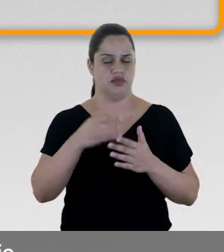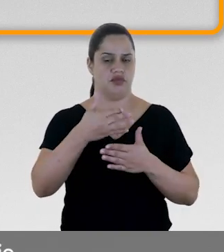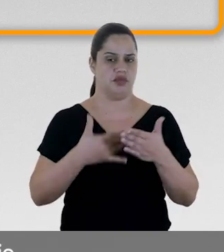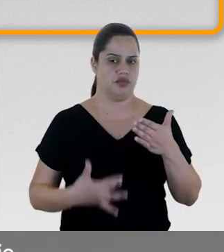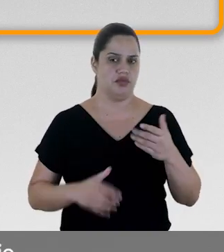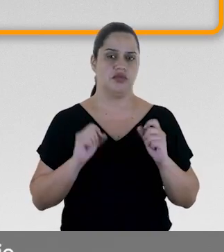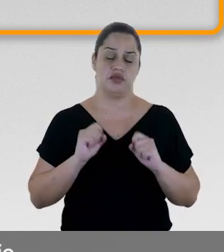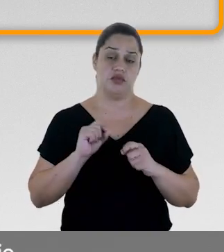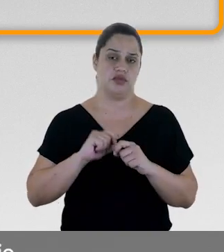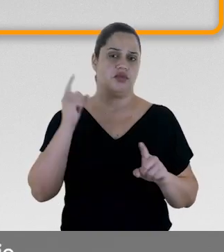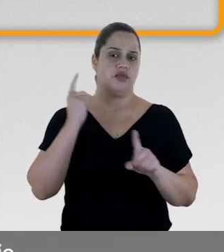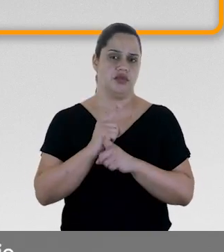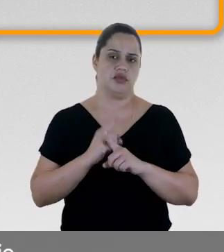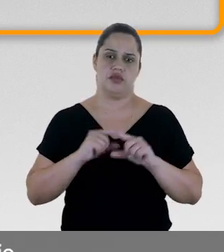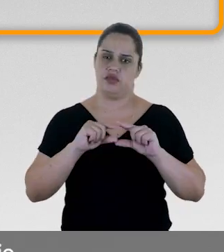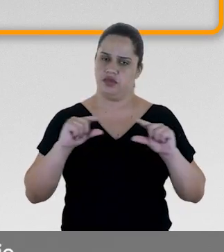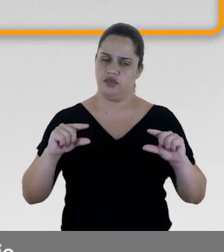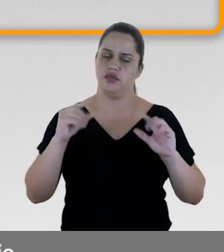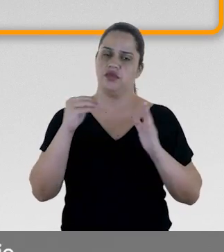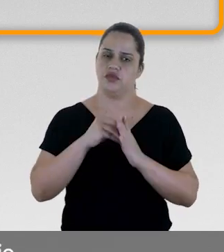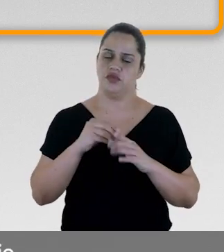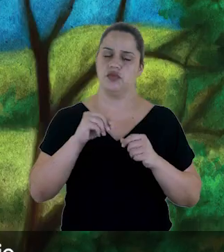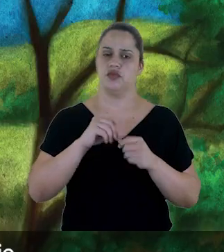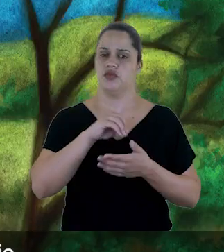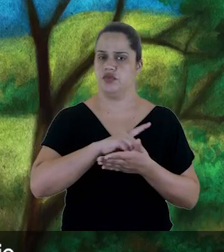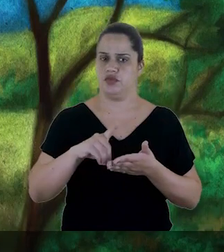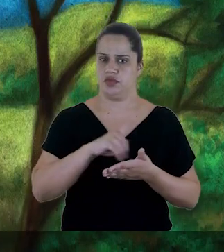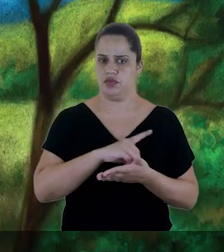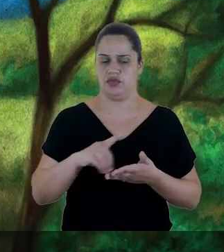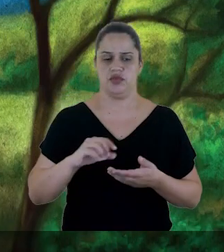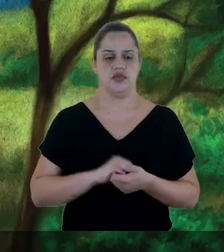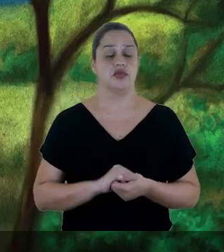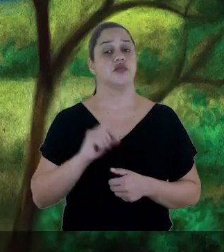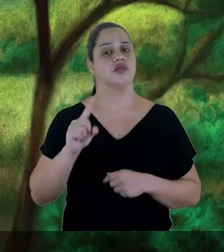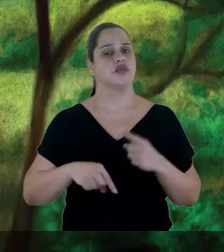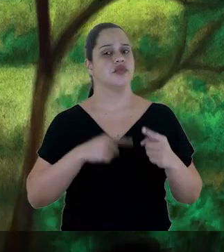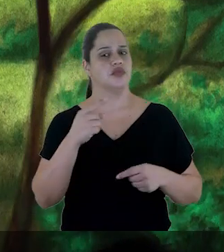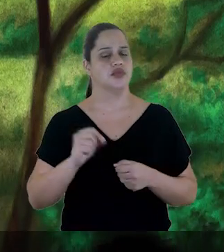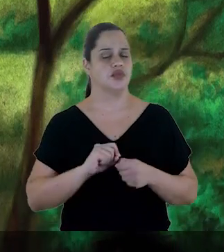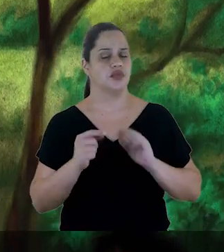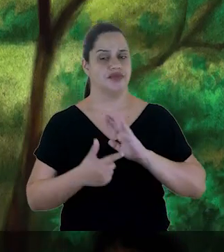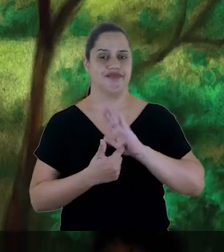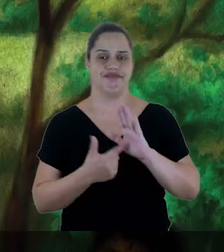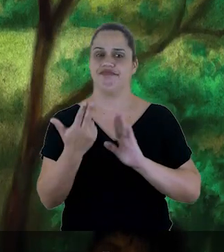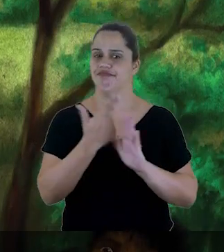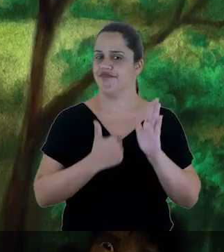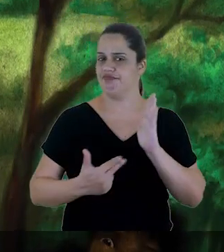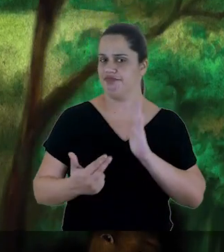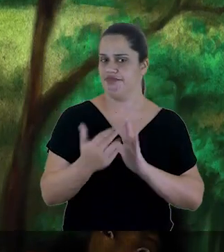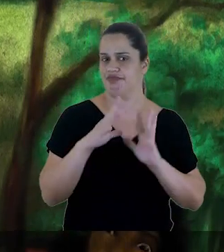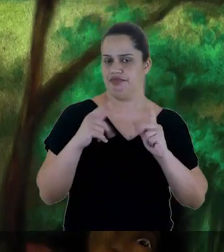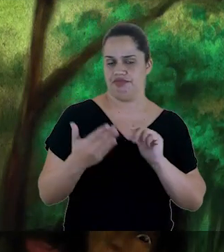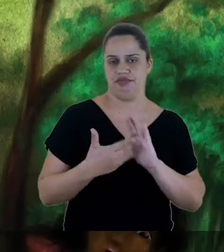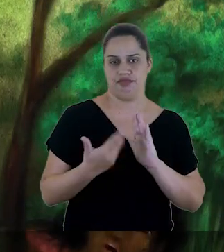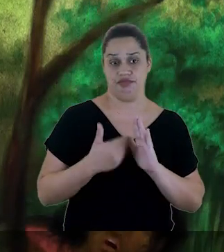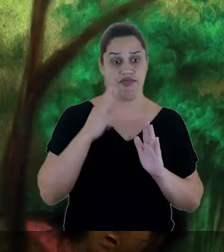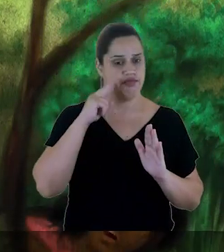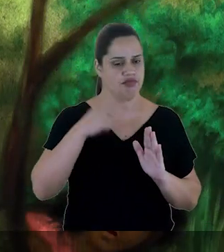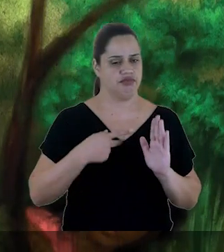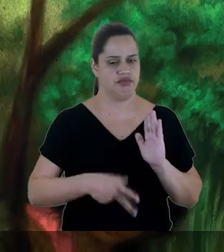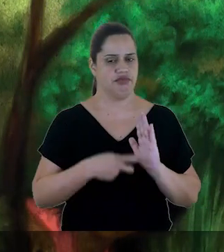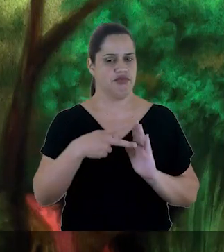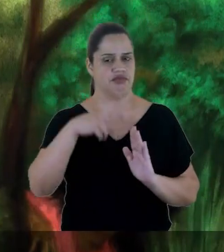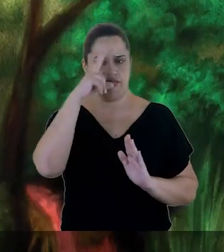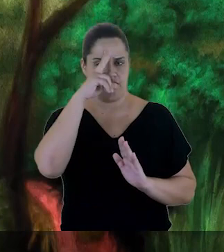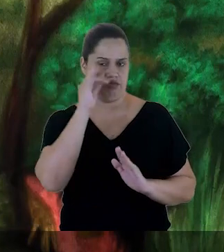que podem ser encontradas em um dicionário. Passe, então, para as ilustrações do livro, explorando a